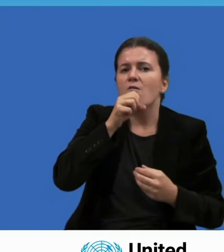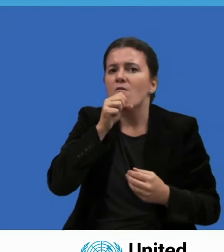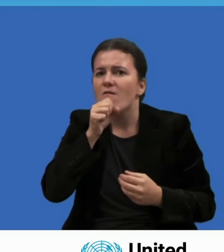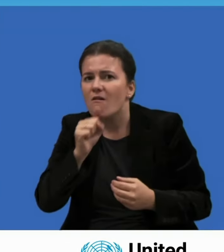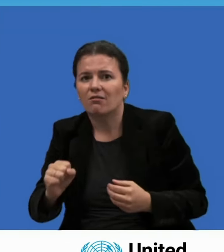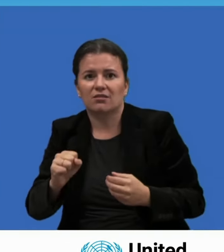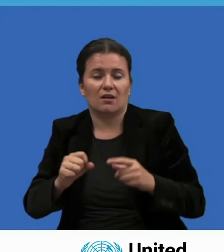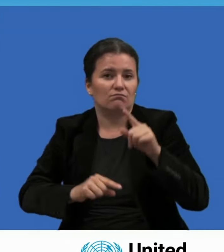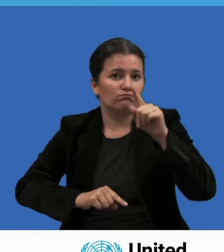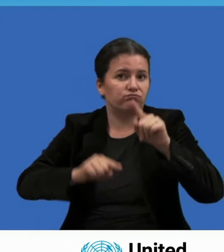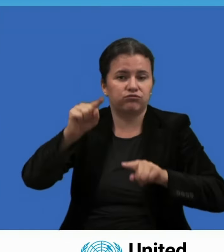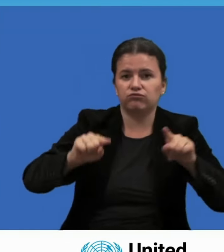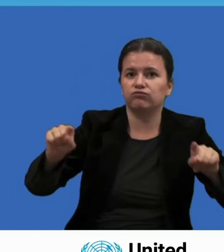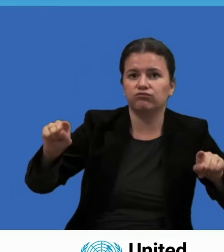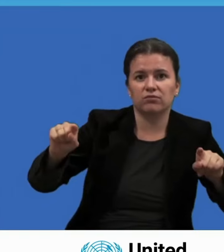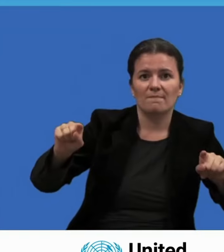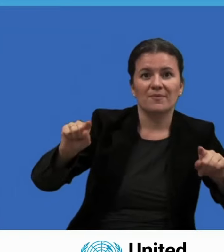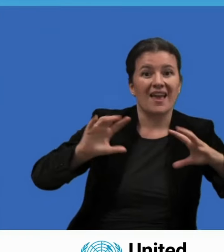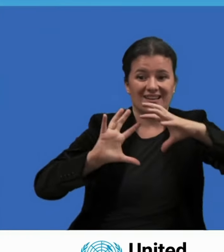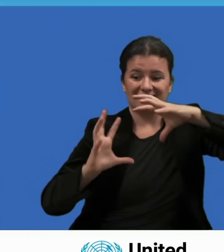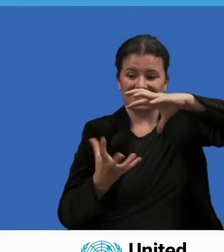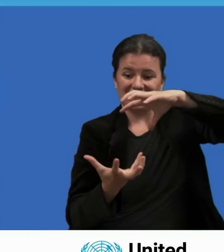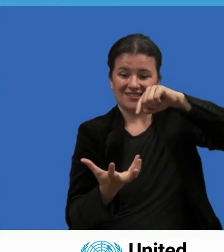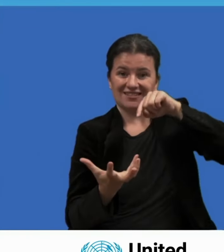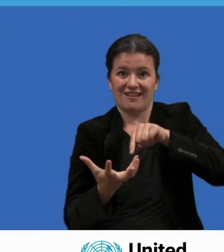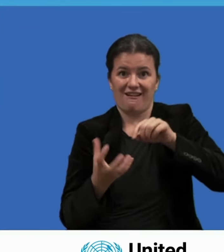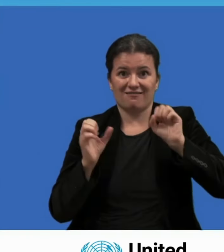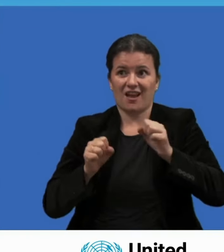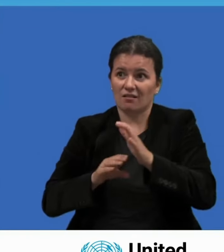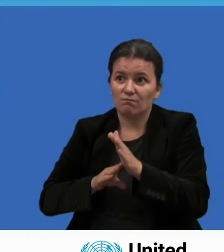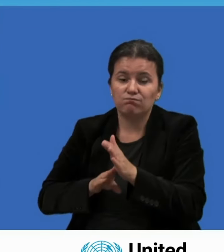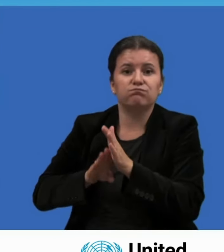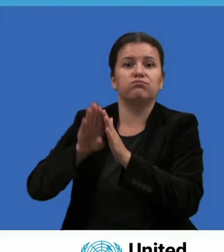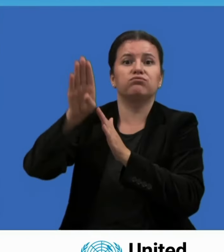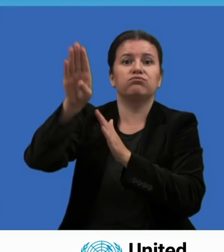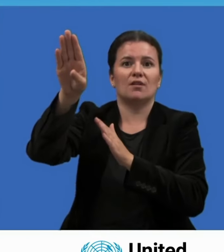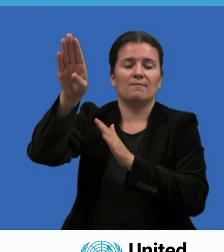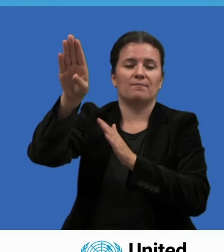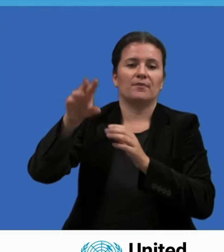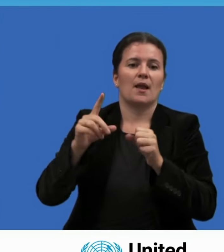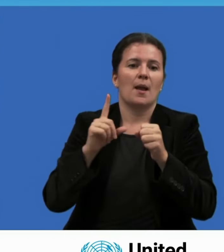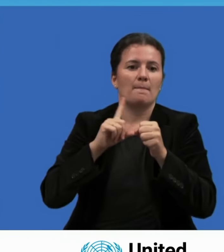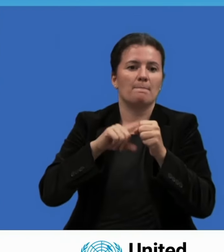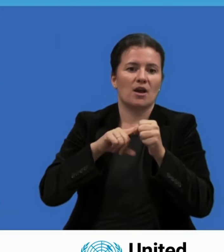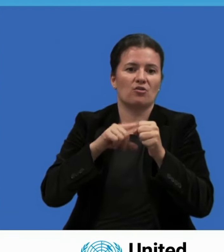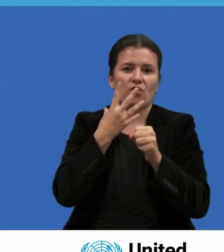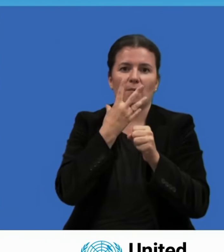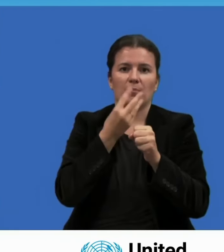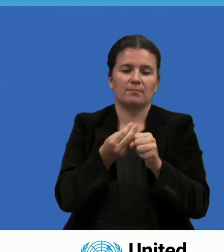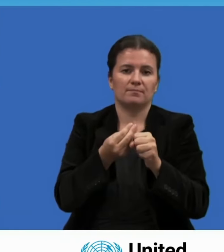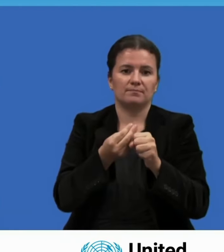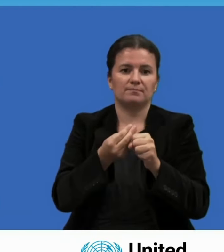Eu agradeço ao Presidente da República a do Brasil.